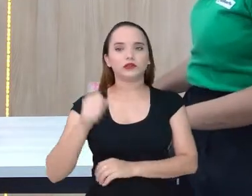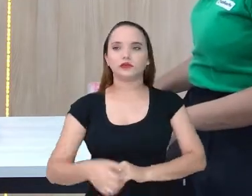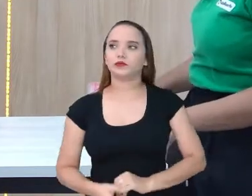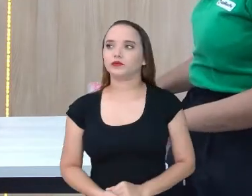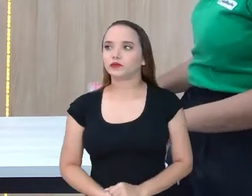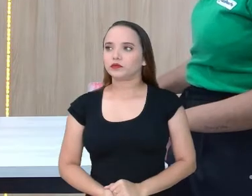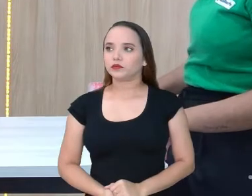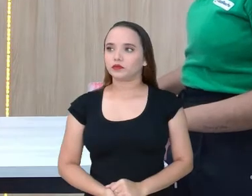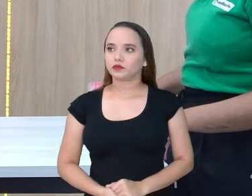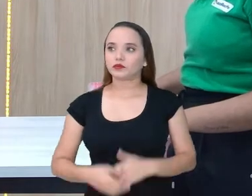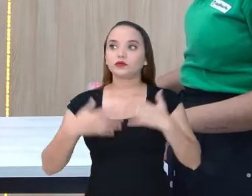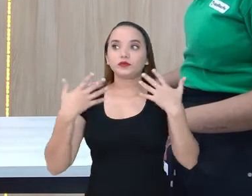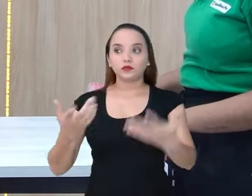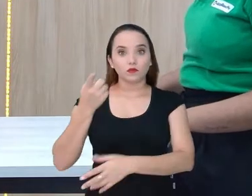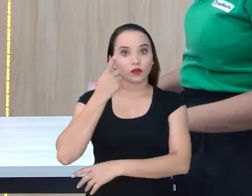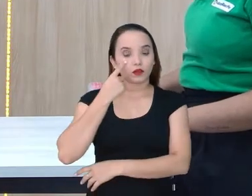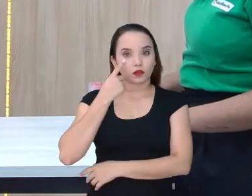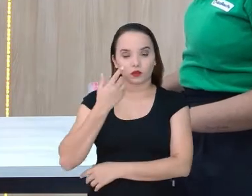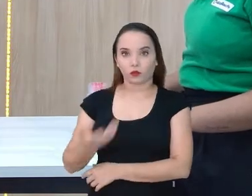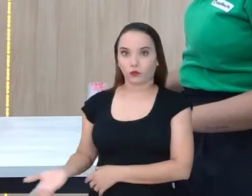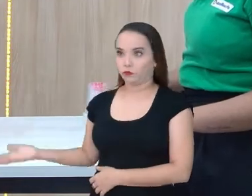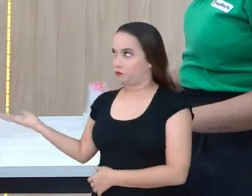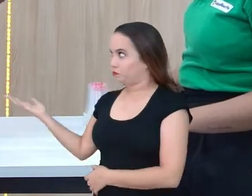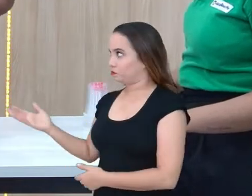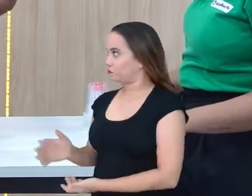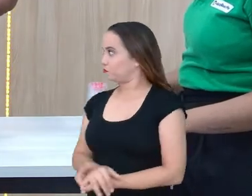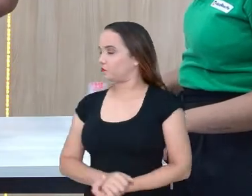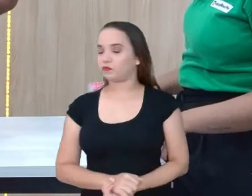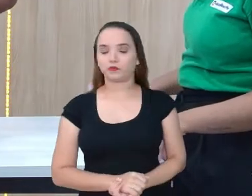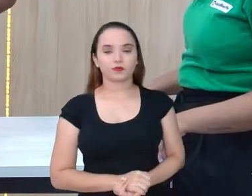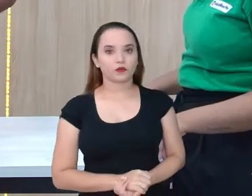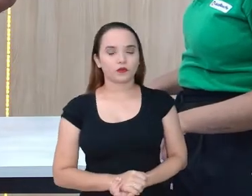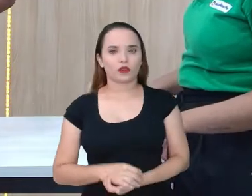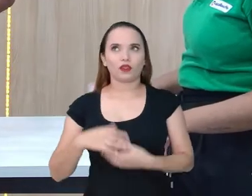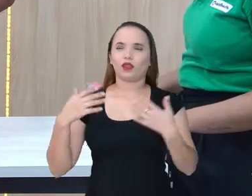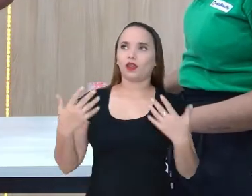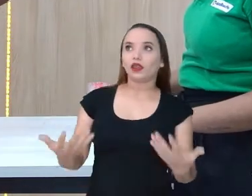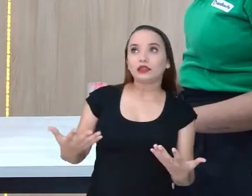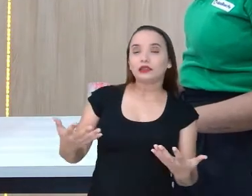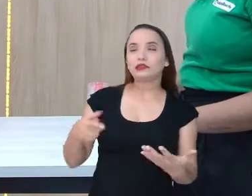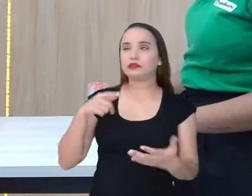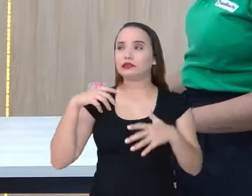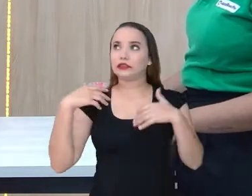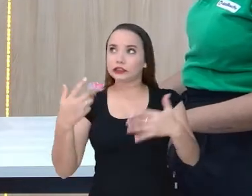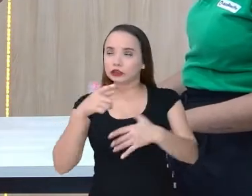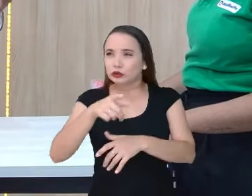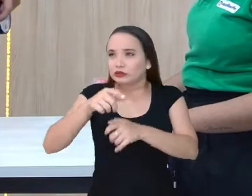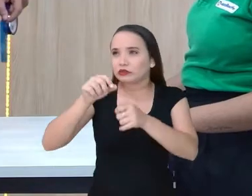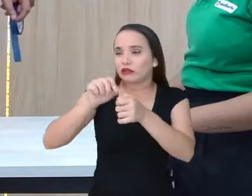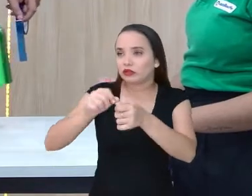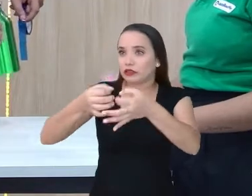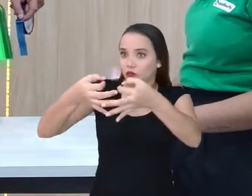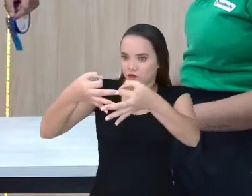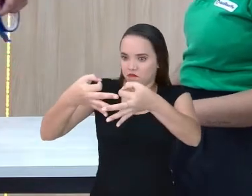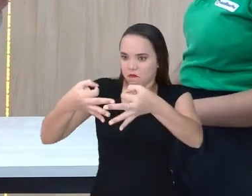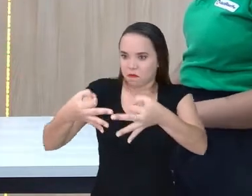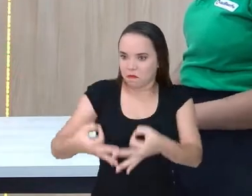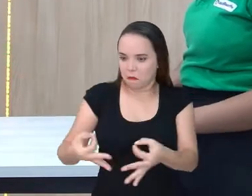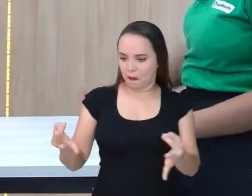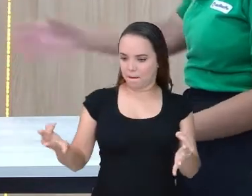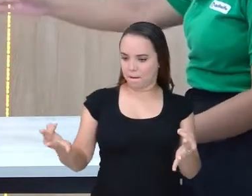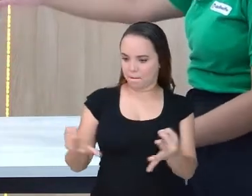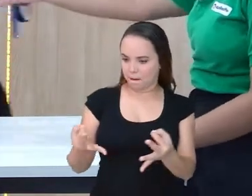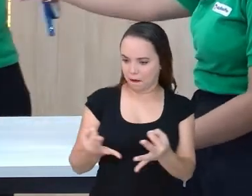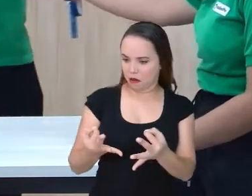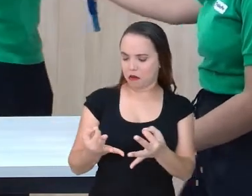tem. Ó, então a gente vai montar aqui. Ah, Heleno. Então, quer dizer que tu vai fazer perfeitamente... Deixa eu tirar aqui a garrafa. Eu vou tirar